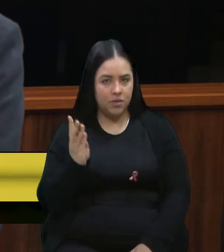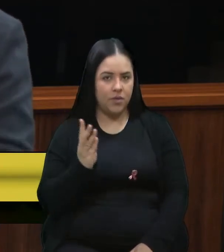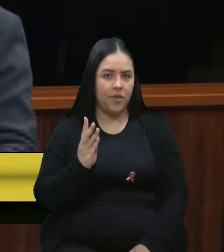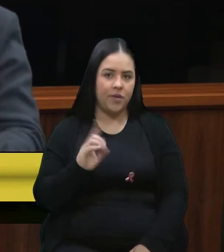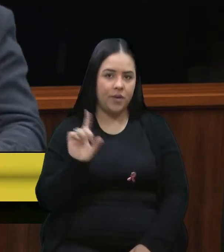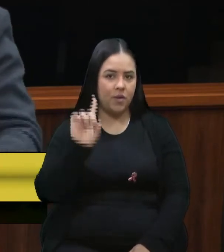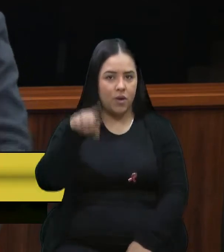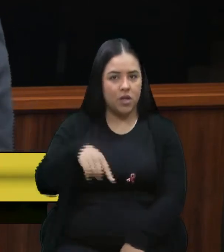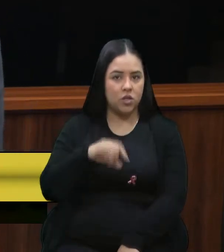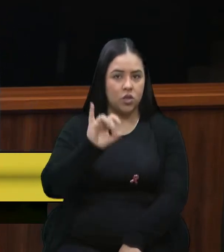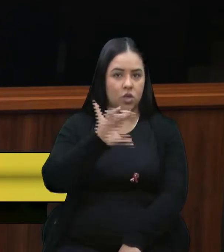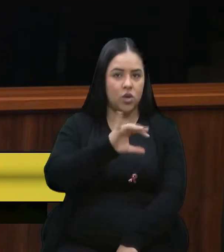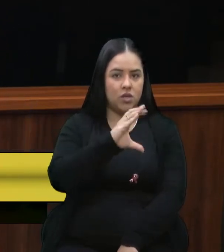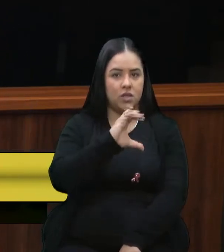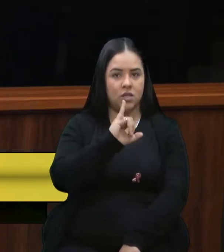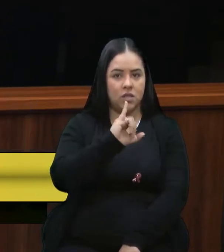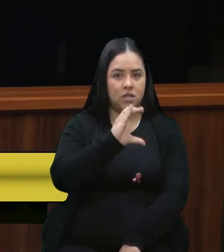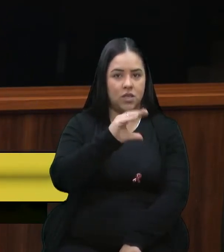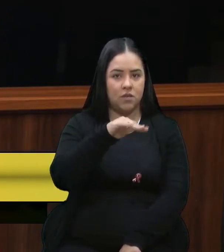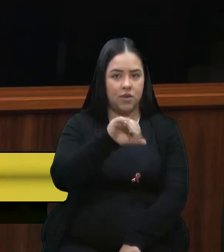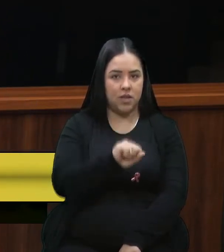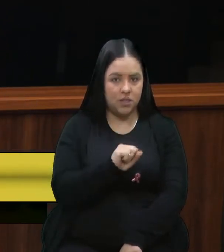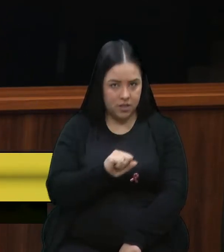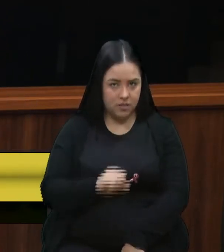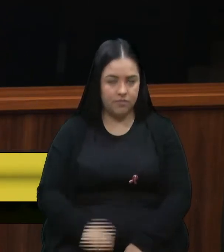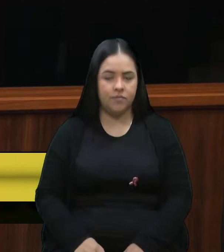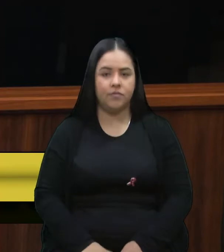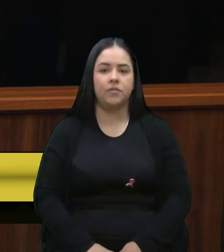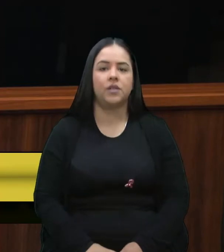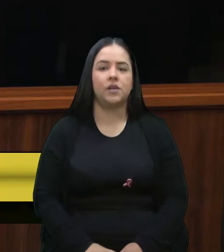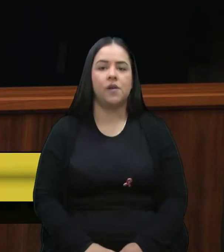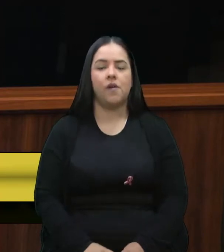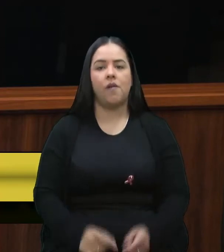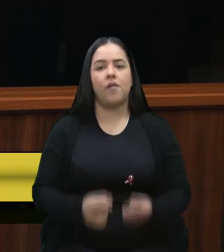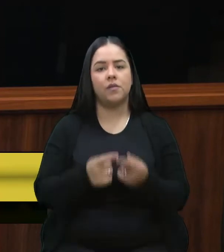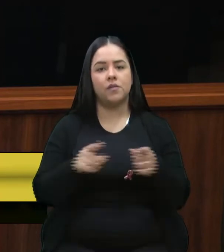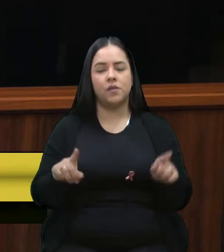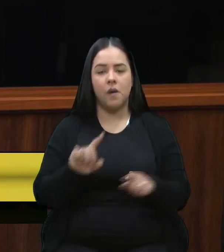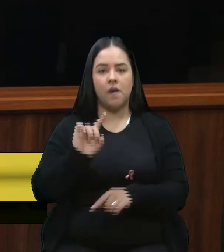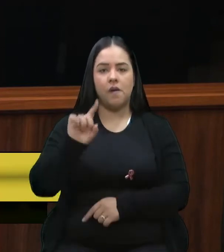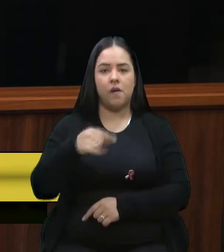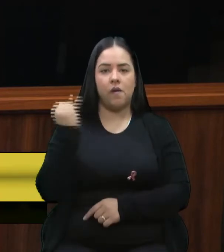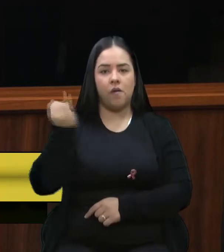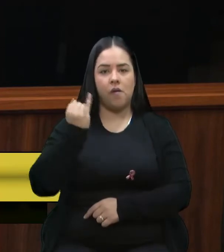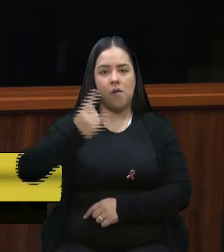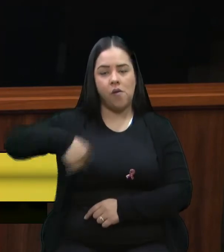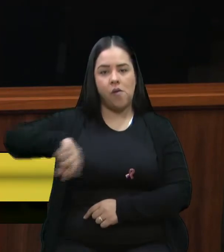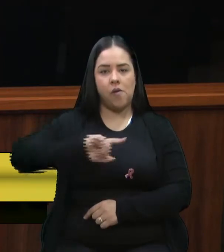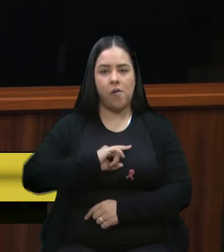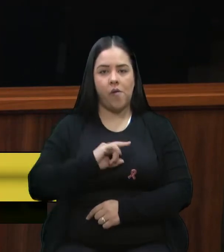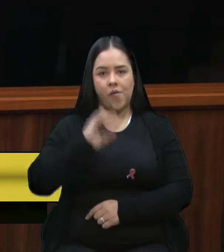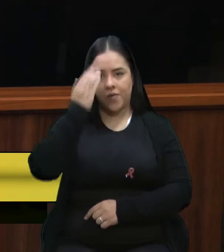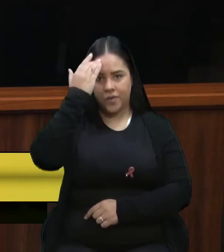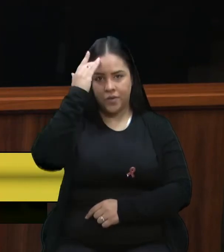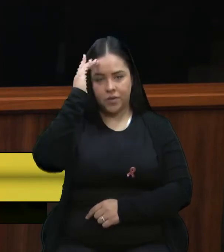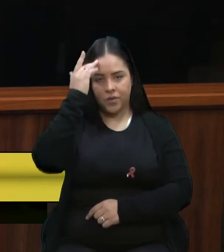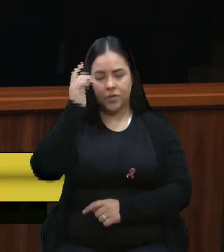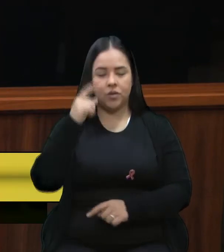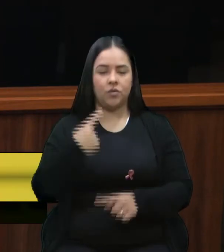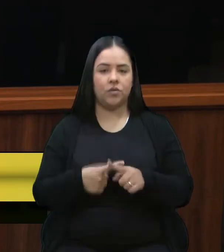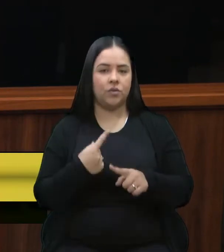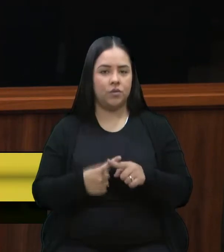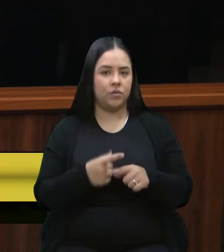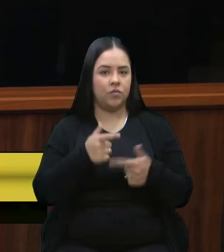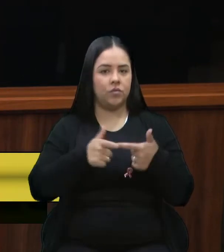ICMS, mas, importante nós entendermos o descontrole do preço dos